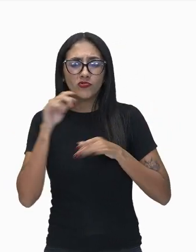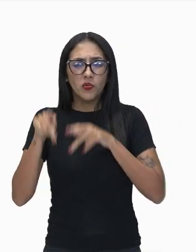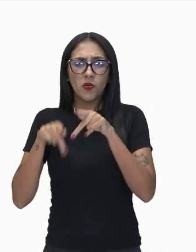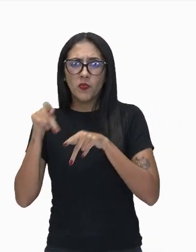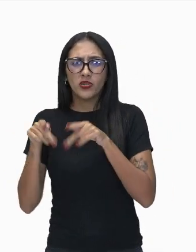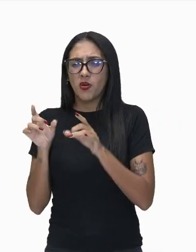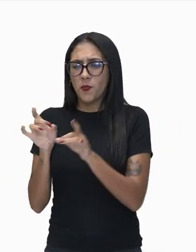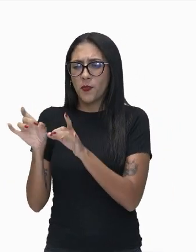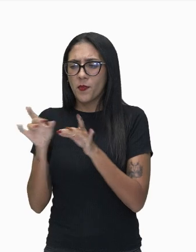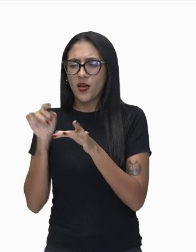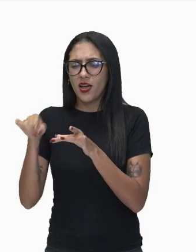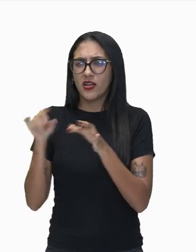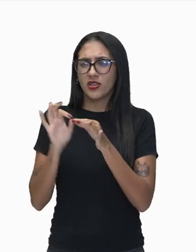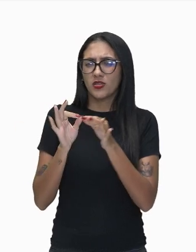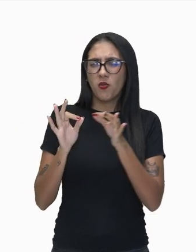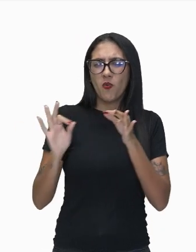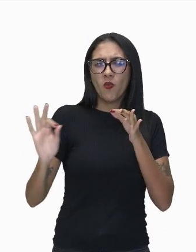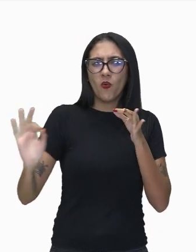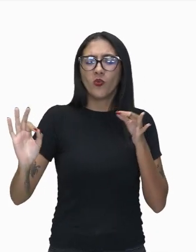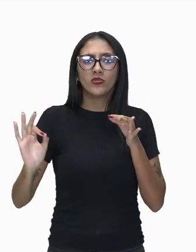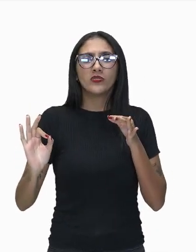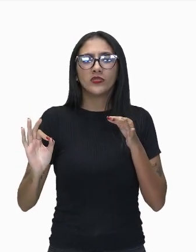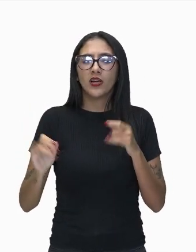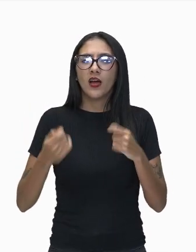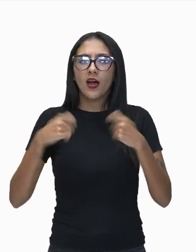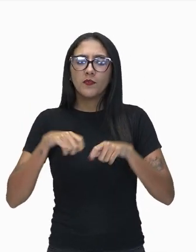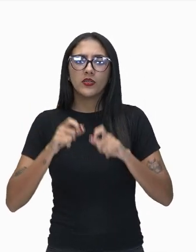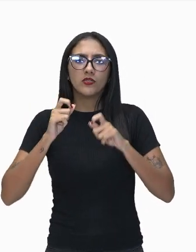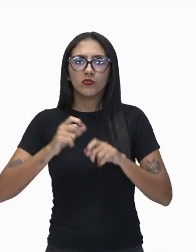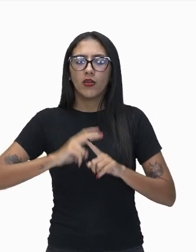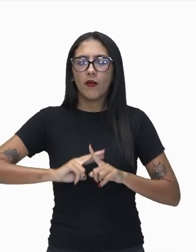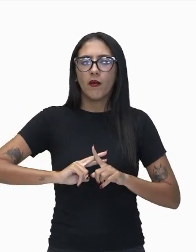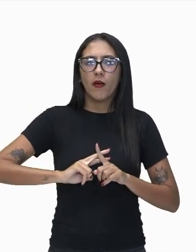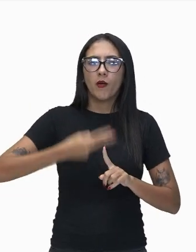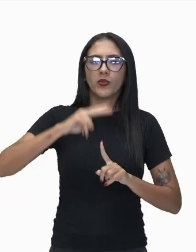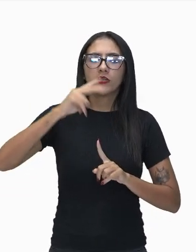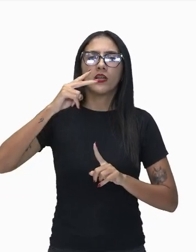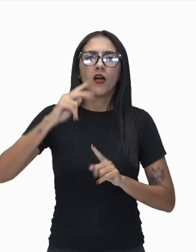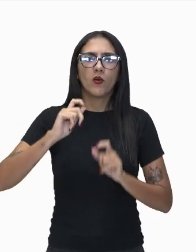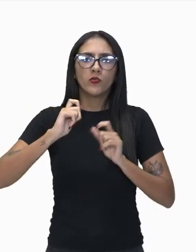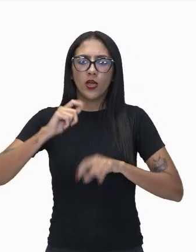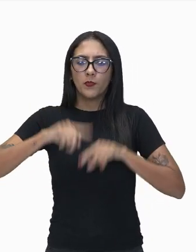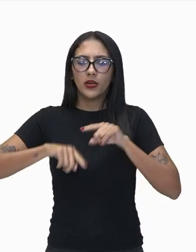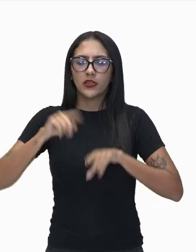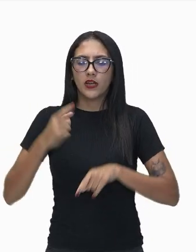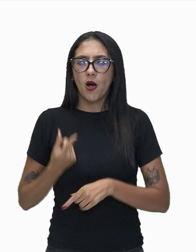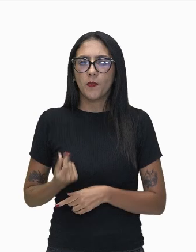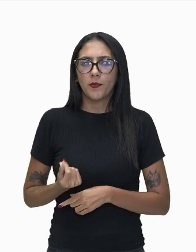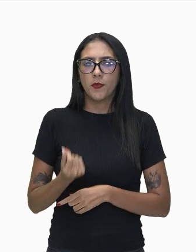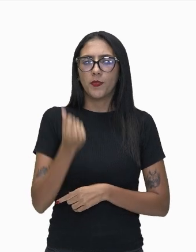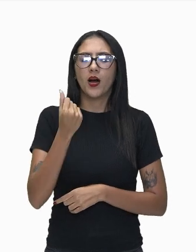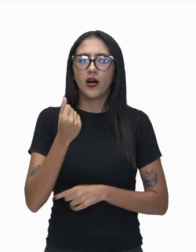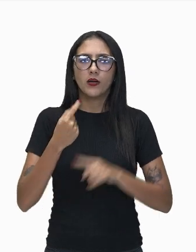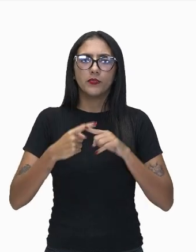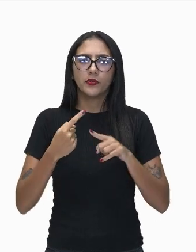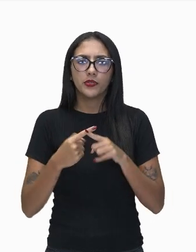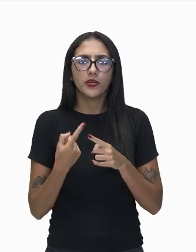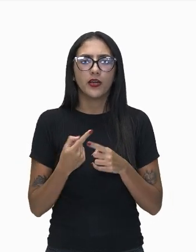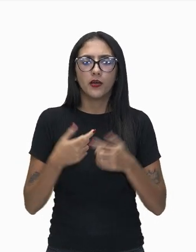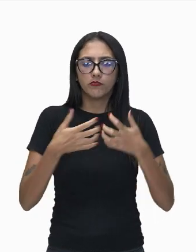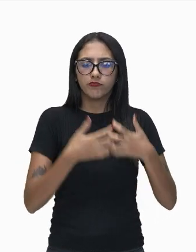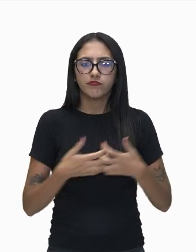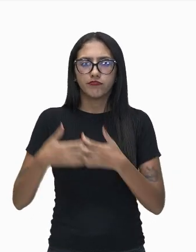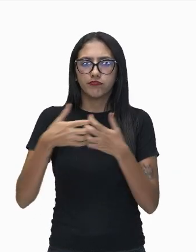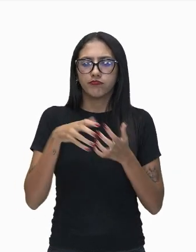consomem e aí eu ter que aumentar muito o preço final por conta de frete, por